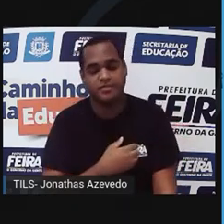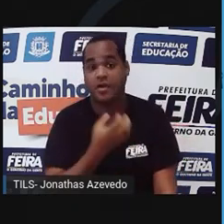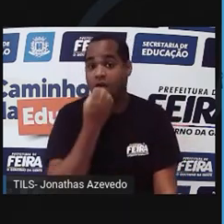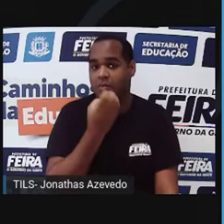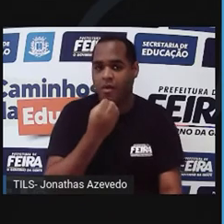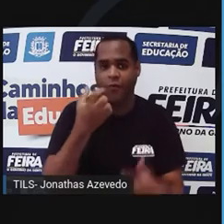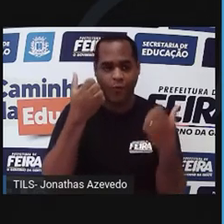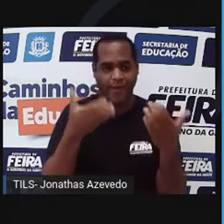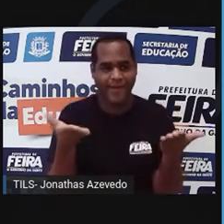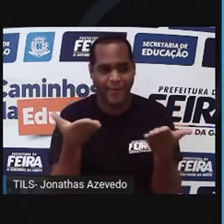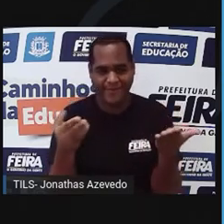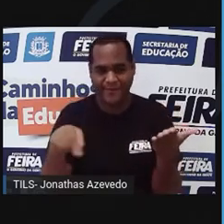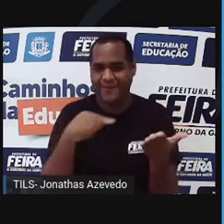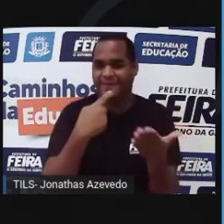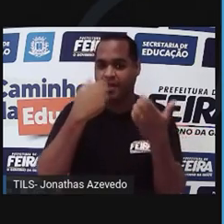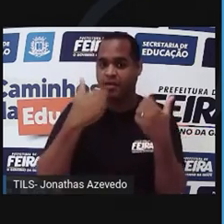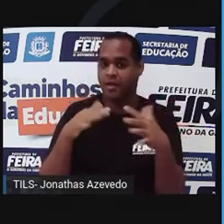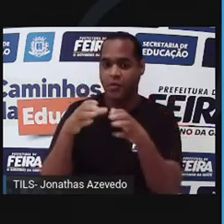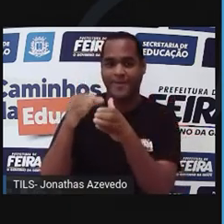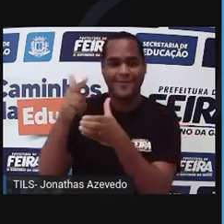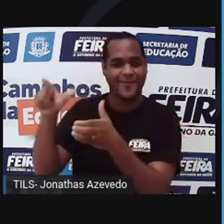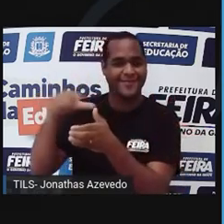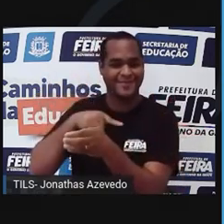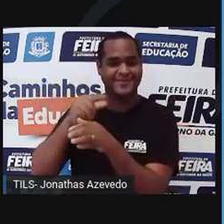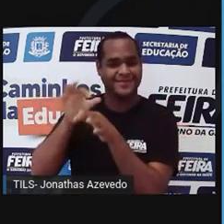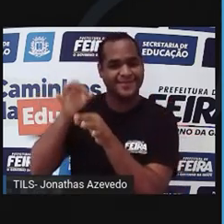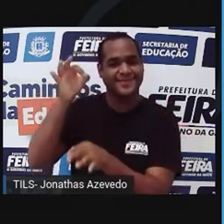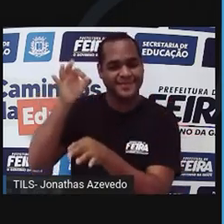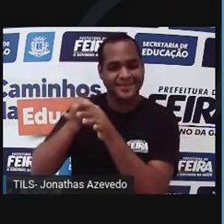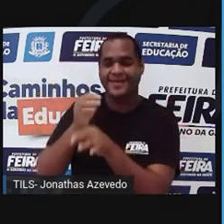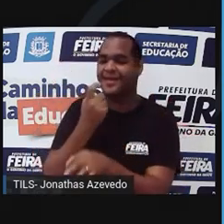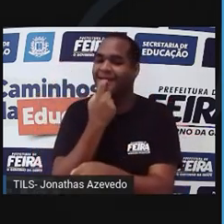hoje vamos falar sobre outro grupo de animais vertebrados.